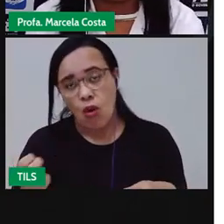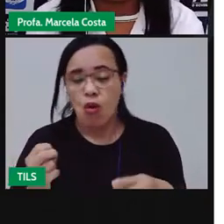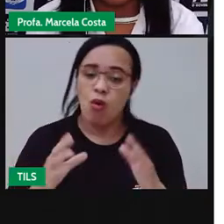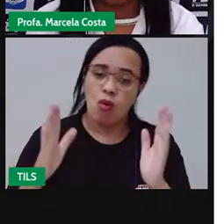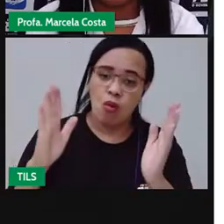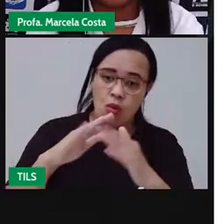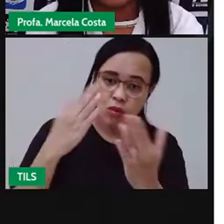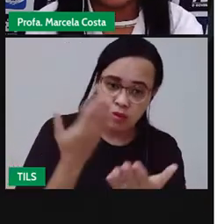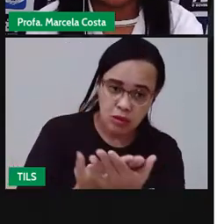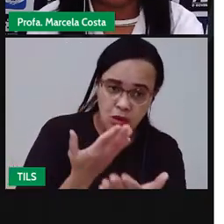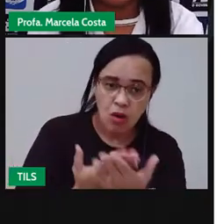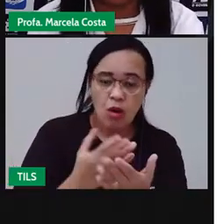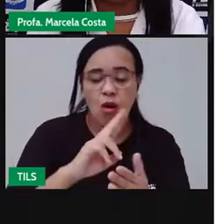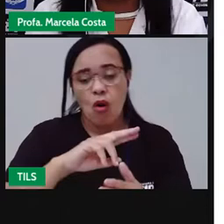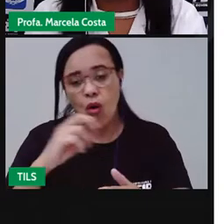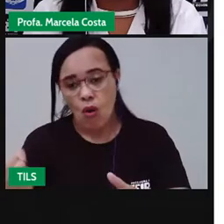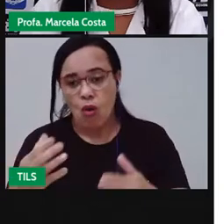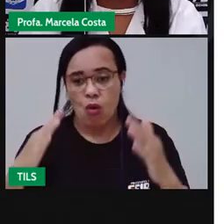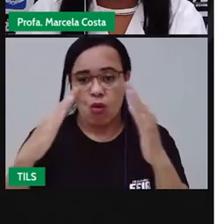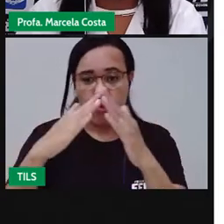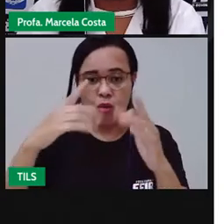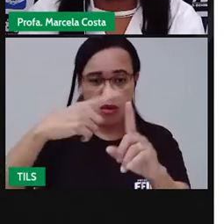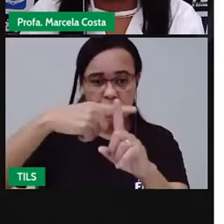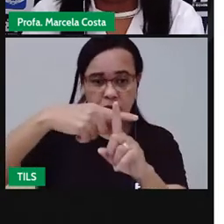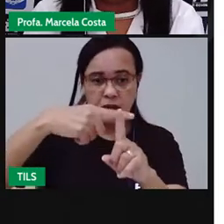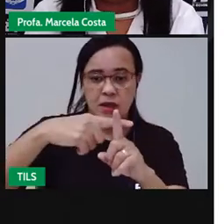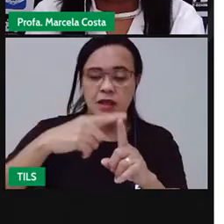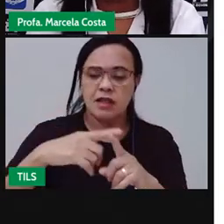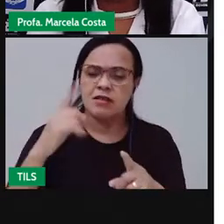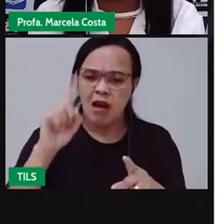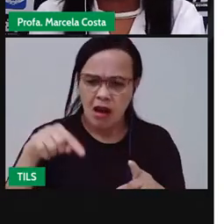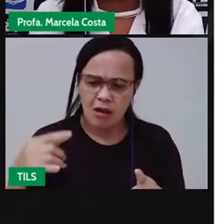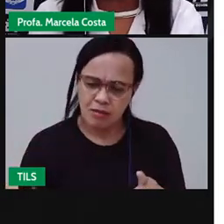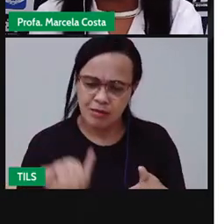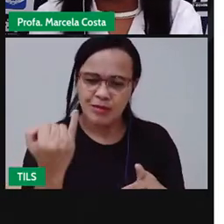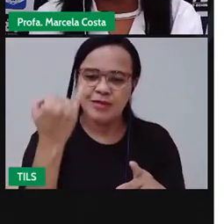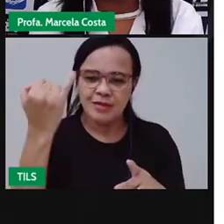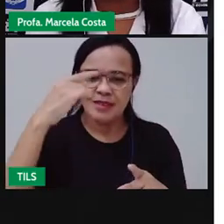escola. Você sabe por é importante saber o que tem no entorno?